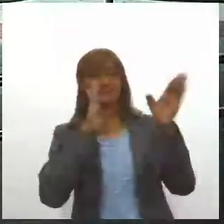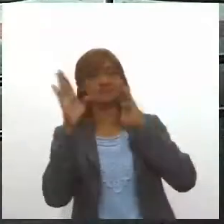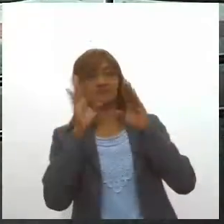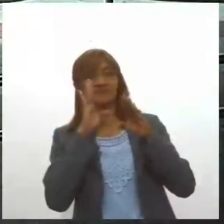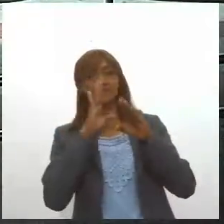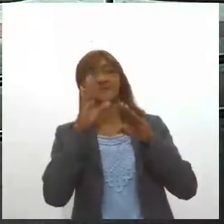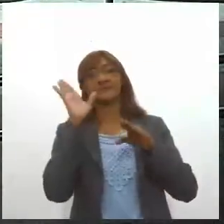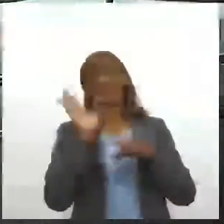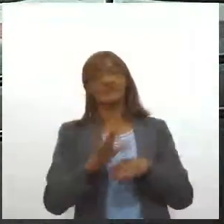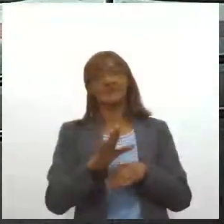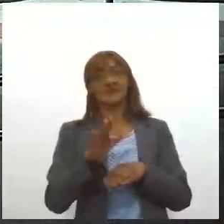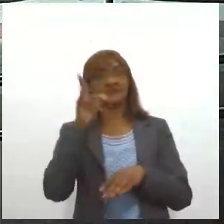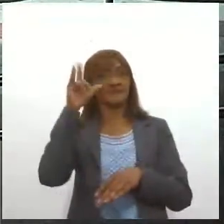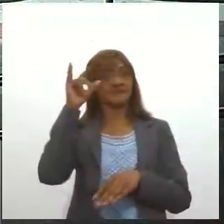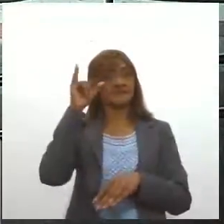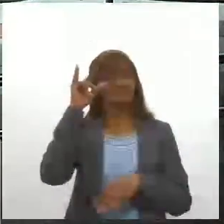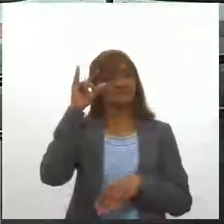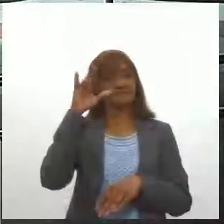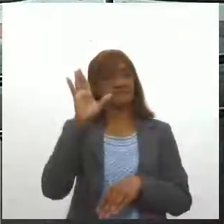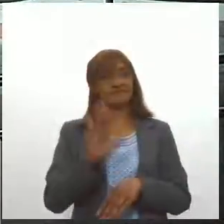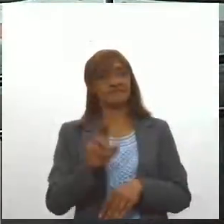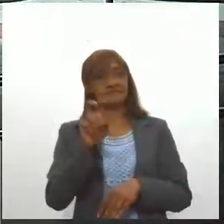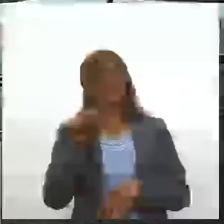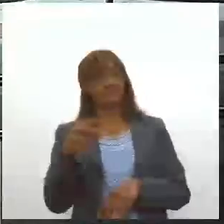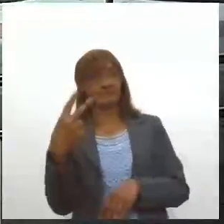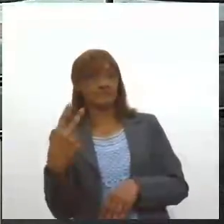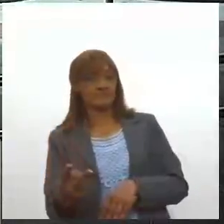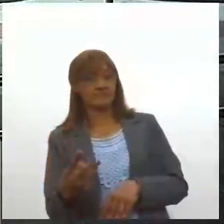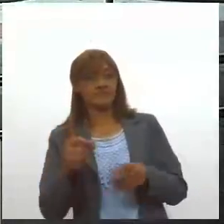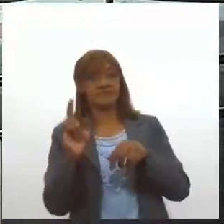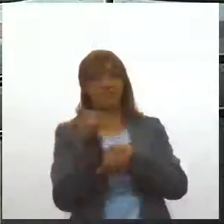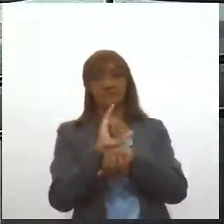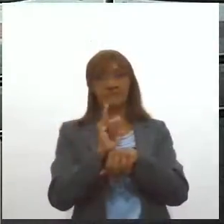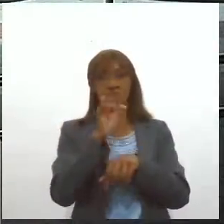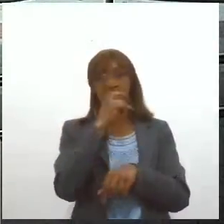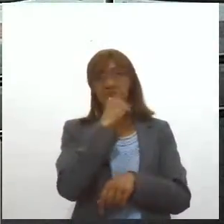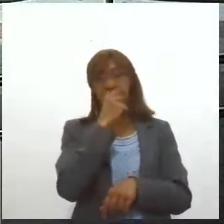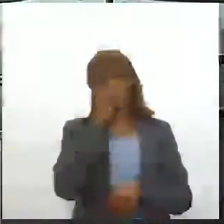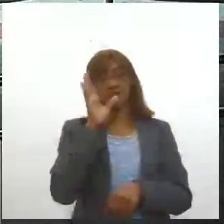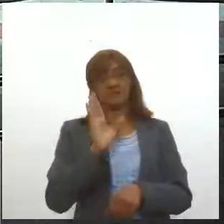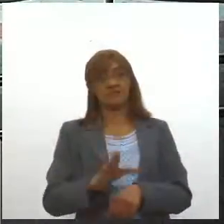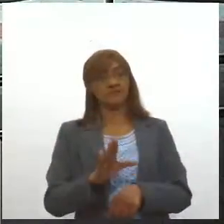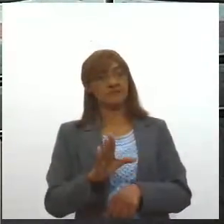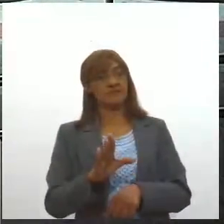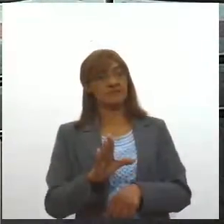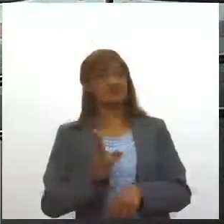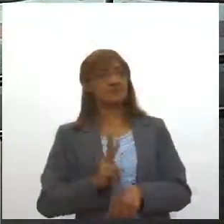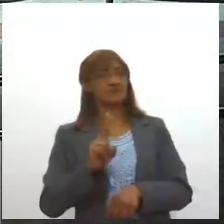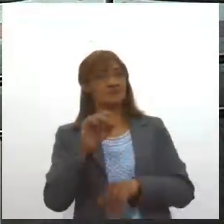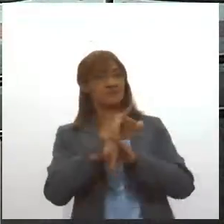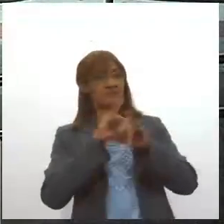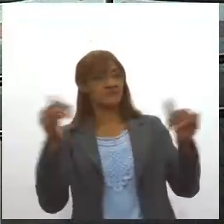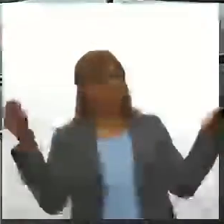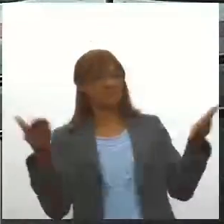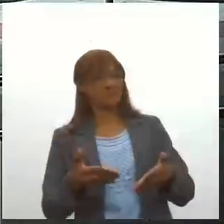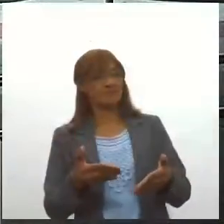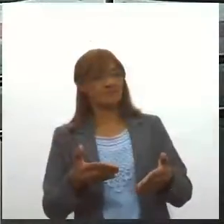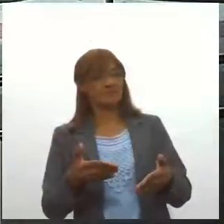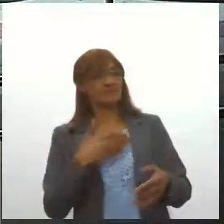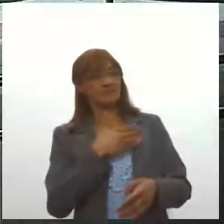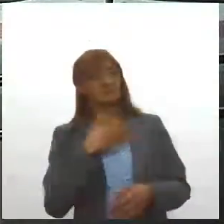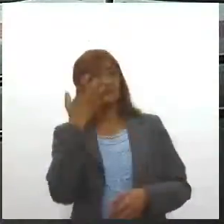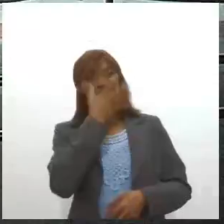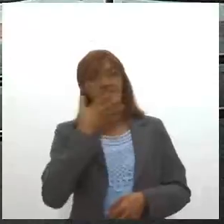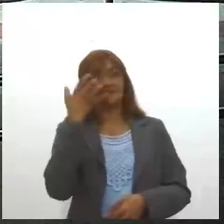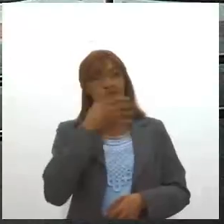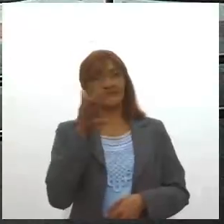através do arroba TV Alesi 5.2. No Twitter, arroba TV Alesi e no nosso canal do YouTube. Deixamos você agora com o queridíssimo cantor